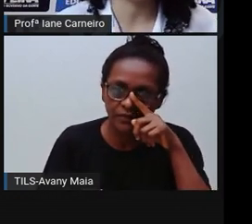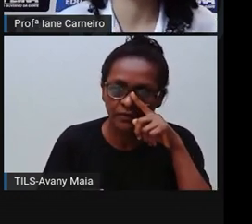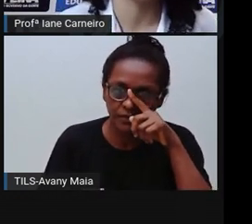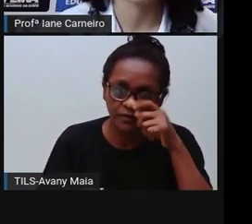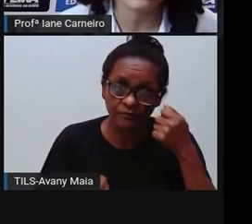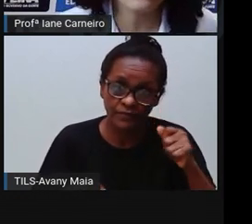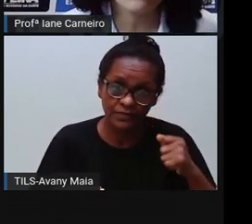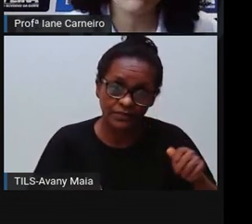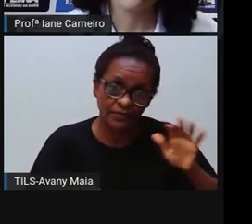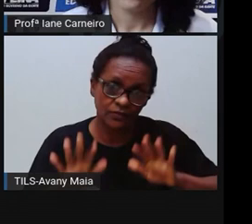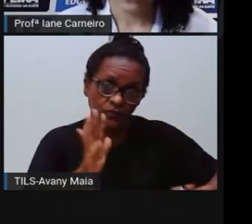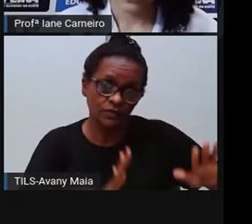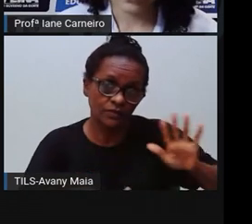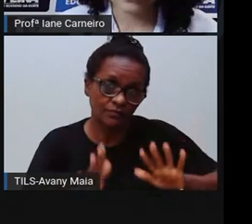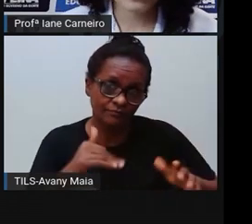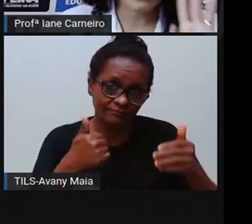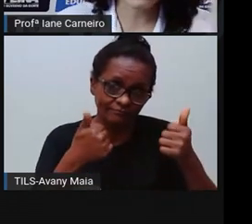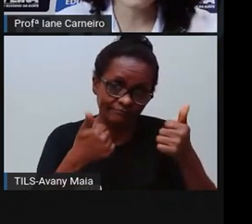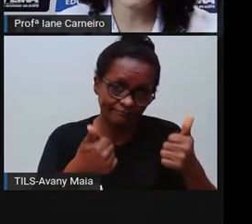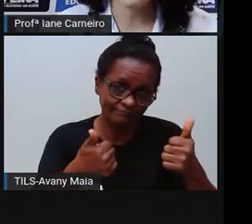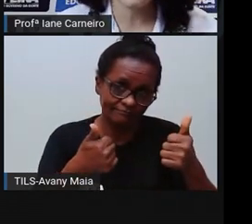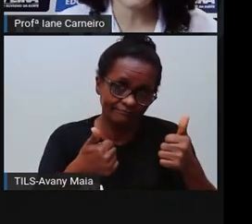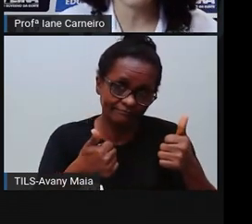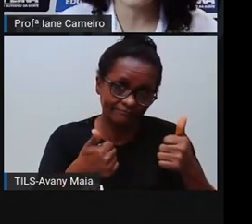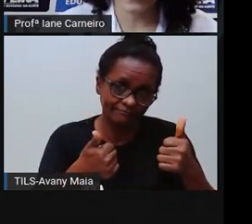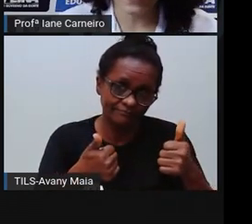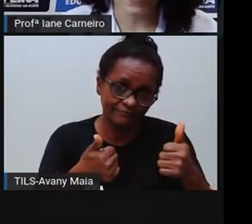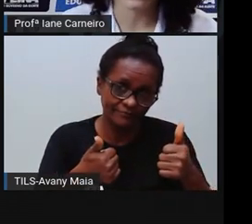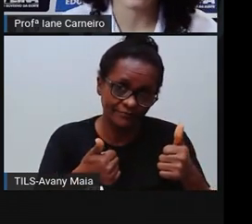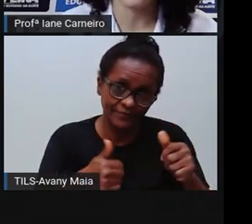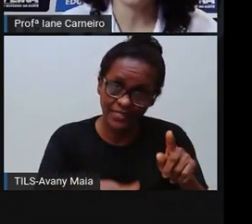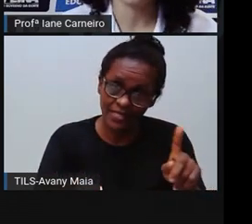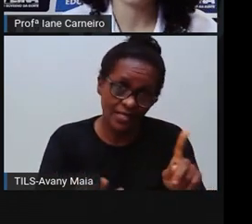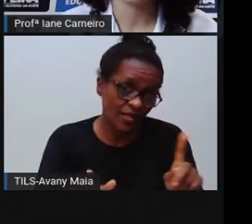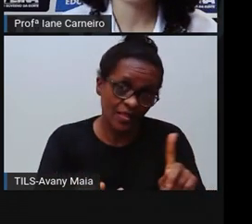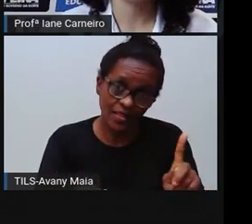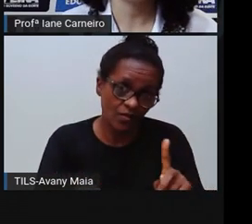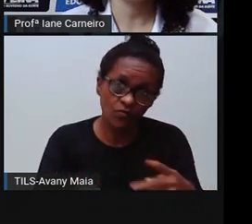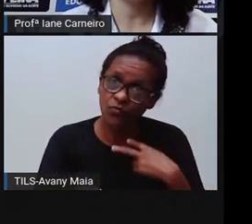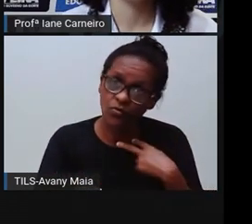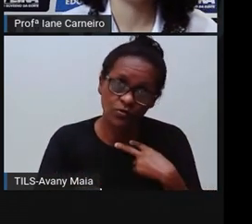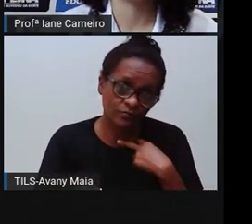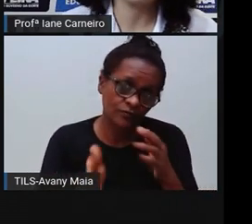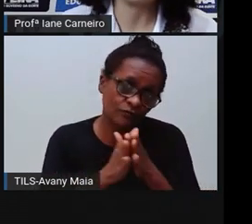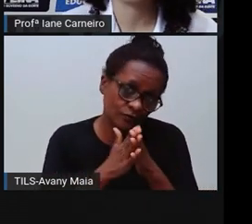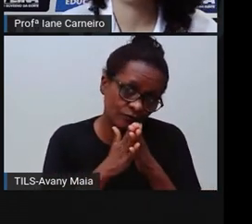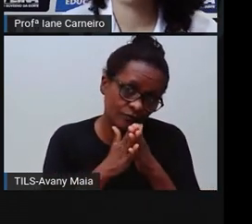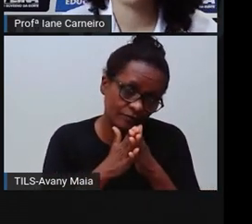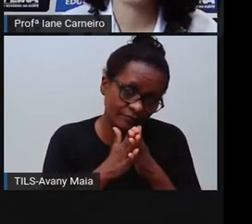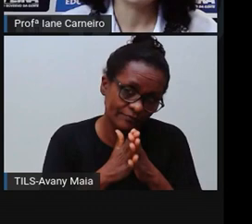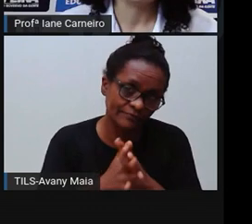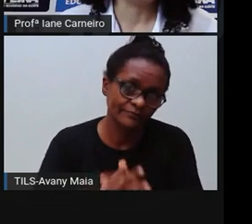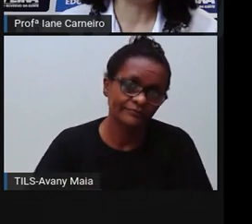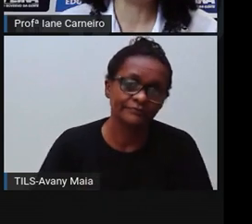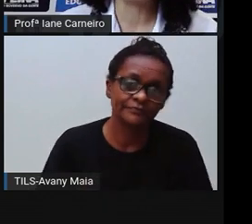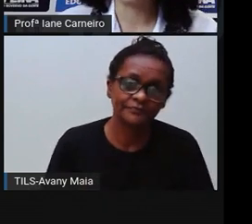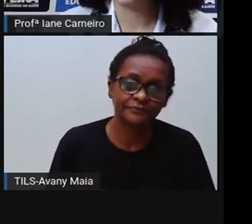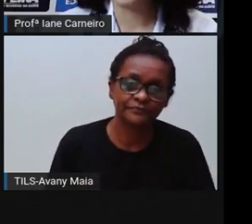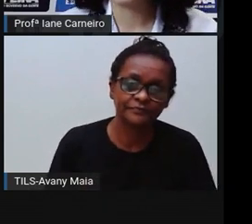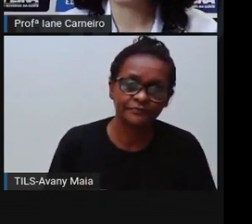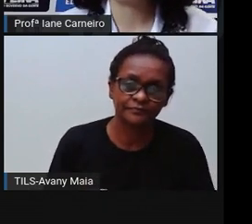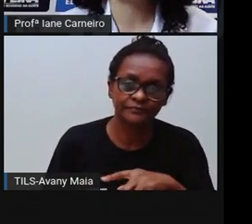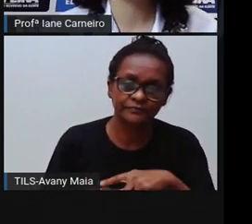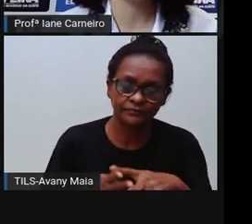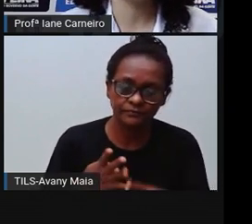tomar cuidado, tá certo? Eu tenho certeza que ninguém aí faz isso em casa, né? Então, ó, o Alexia de novo. Não